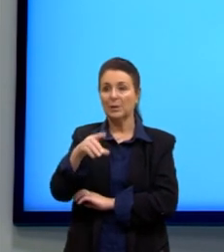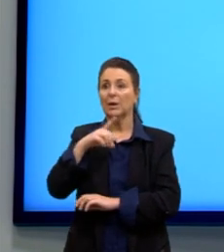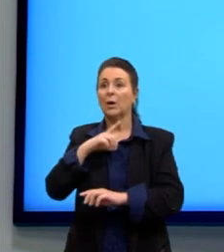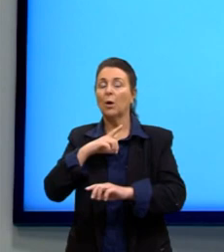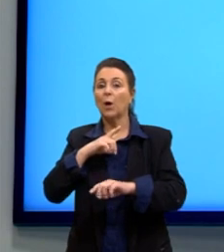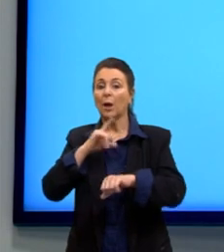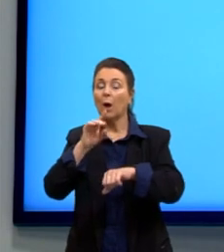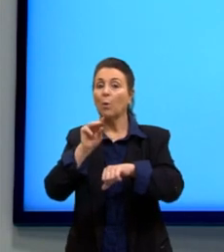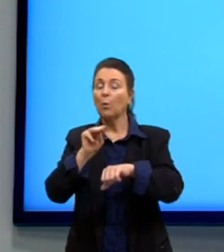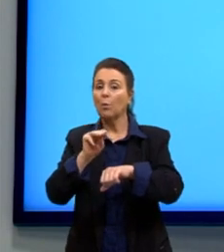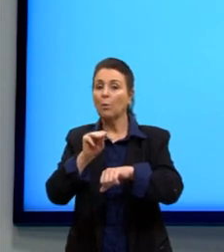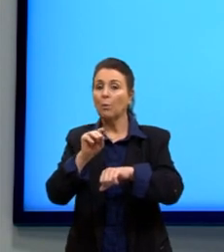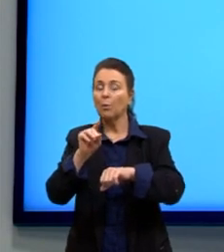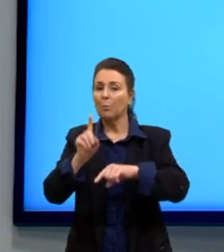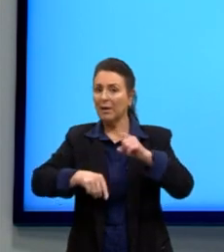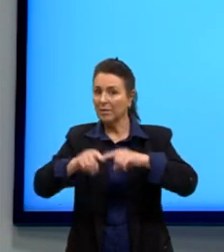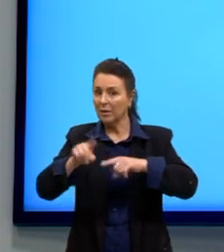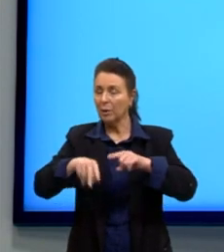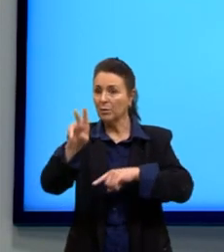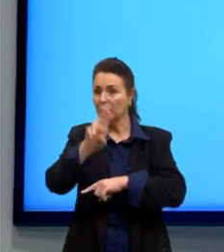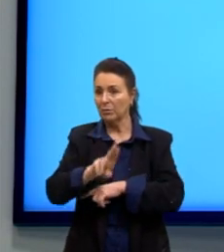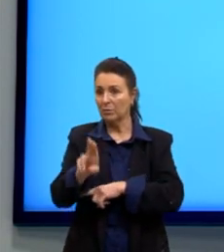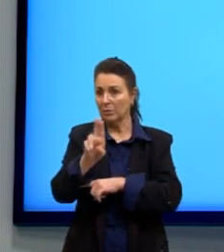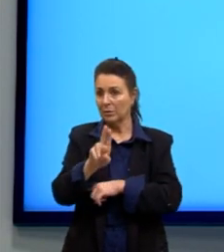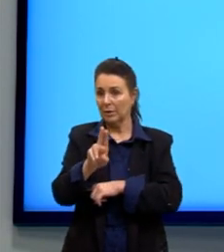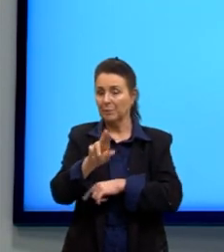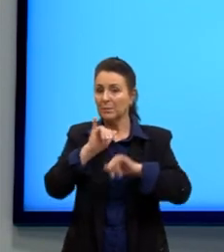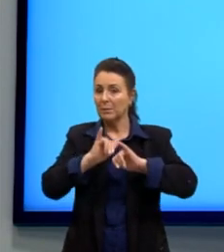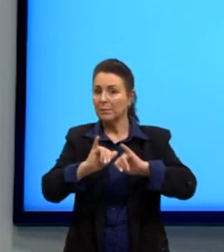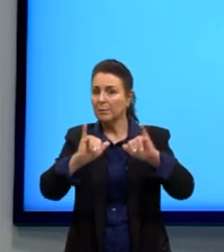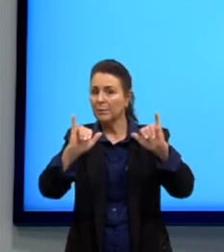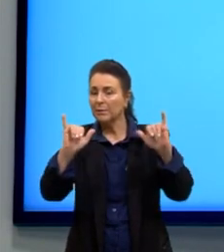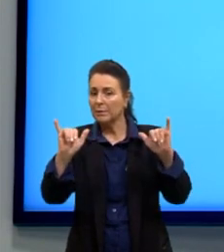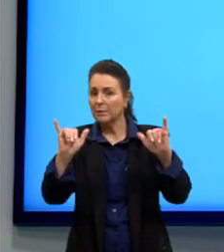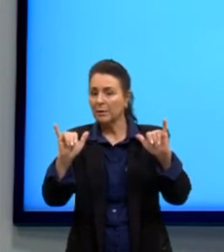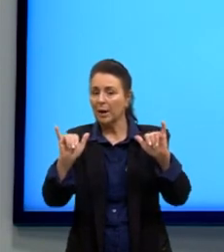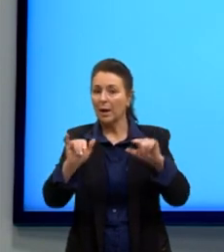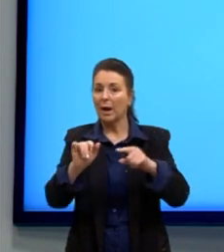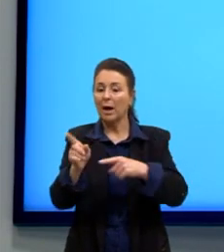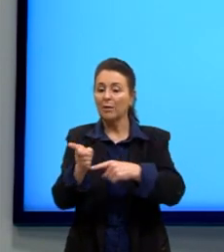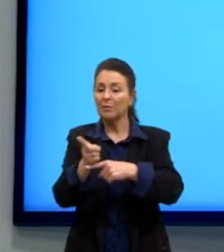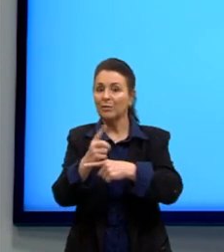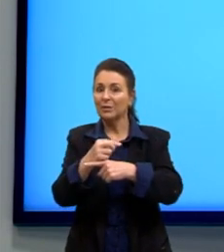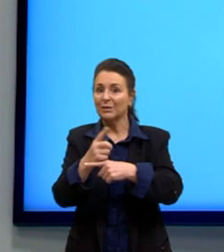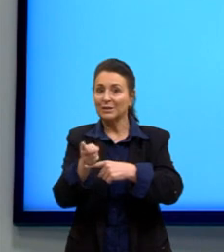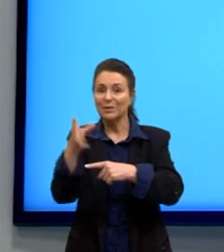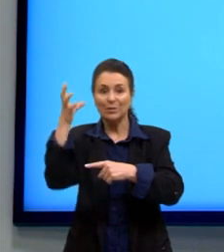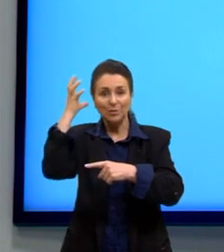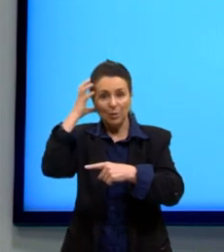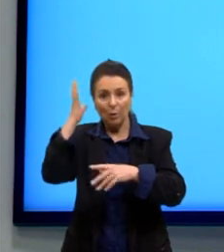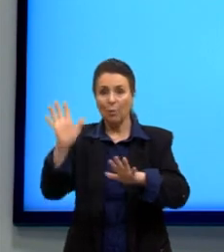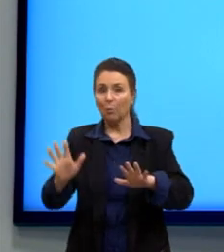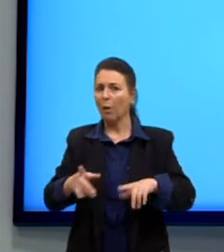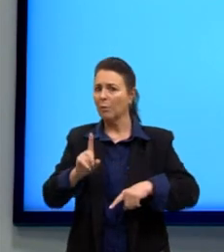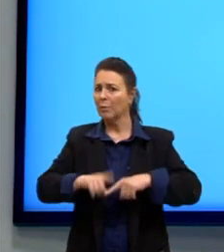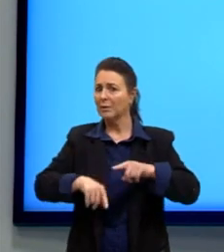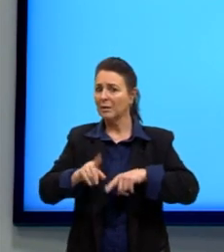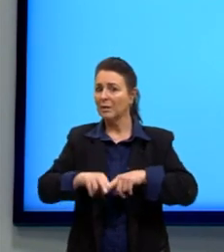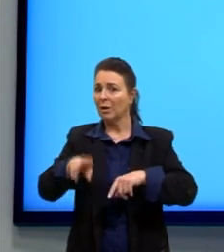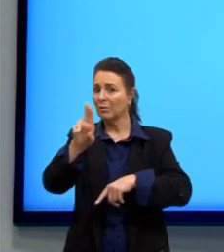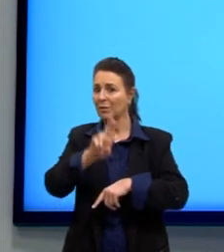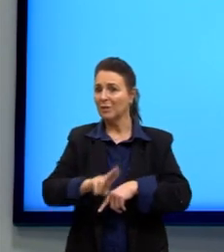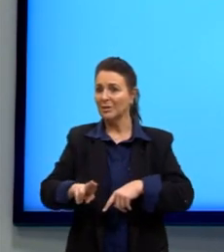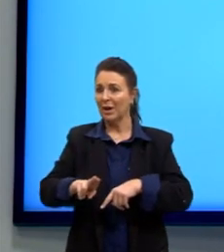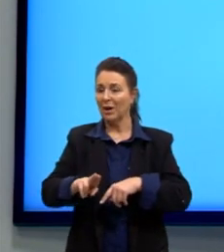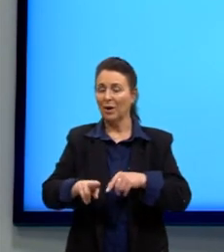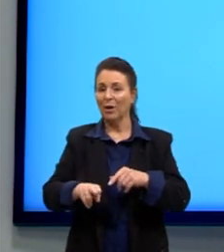que considerar para dizer qual vai ser a velocidade do som, qual o material. Então, eu tenho todos esses